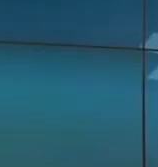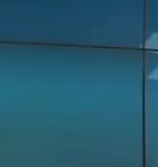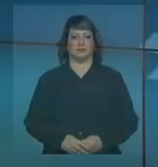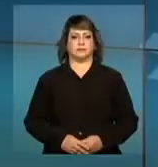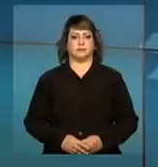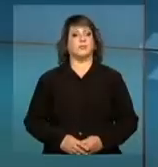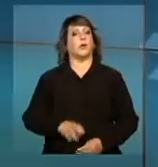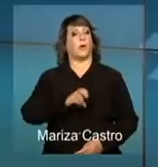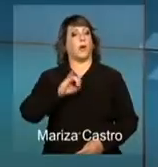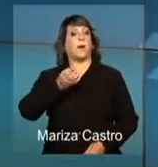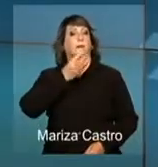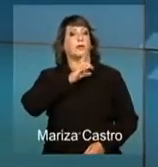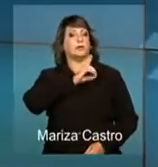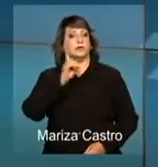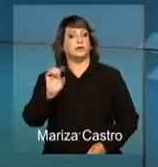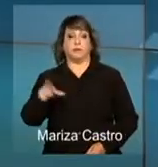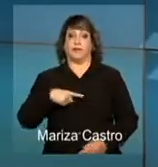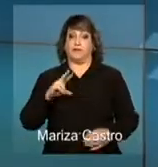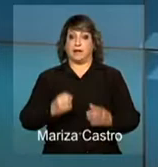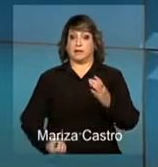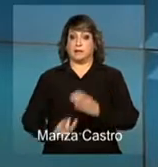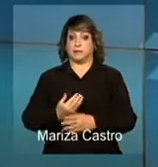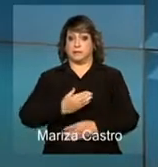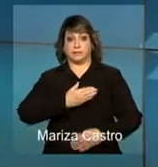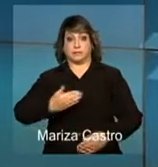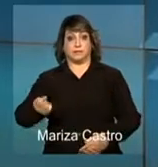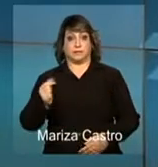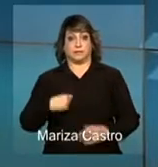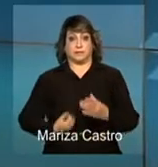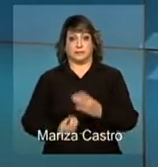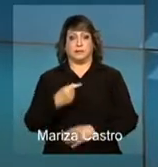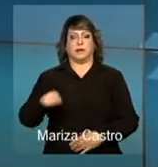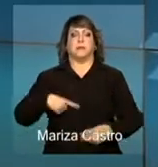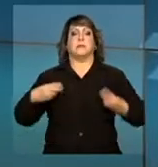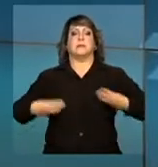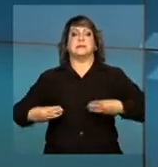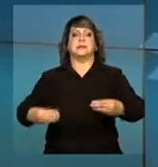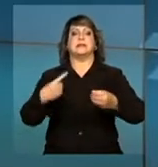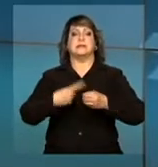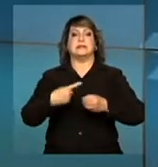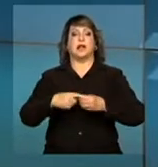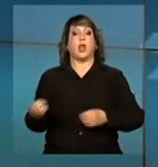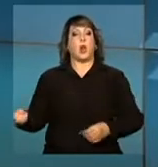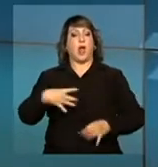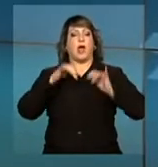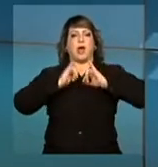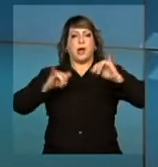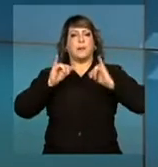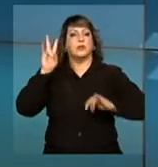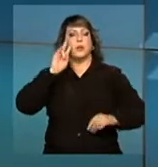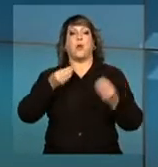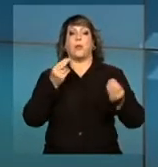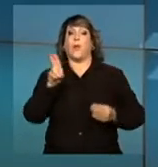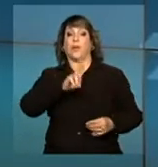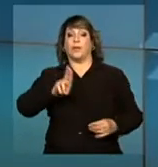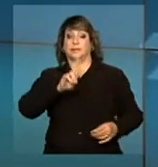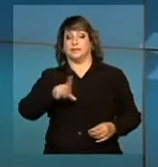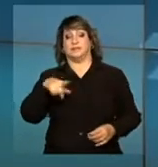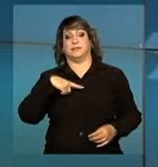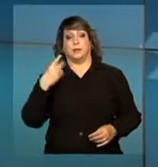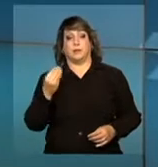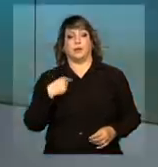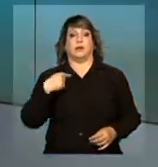Olá, bom dia. Será lançada logo mais pelo Ministério das Cidades a nova campanha sobre o uso de álcool e drogas no